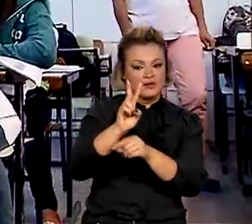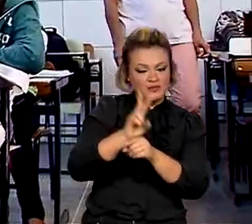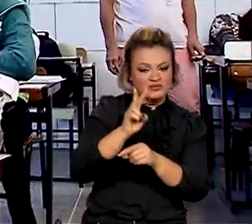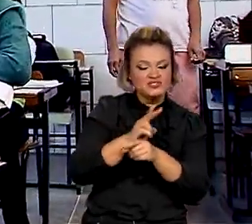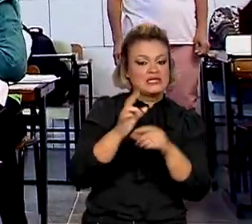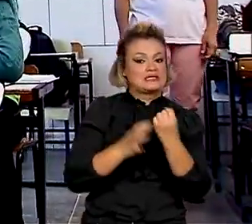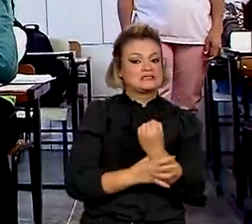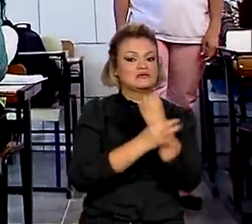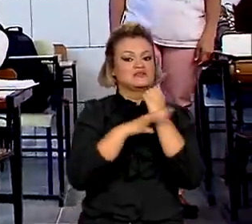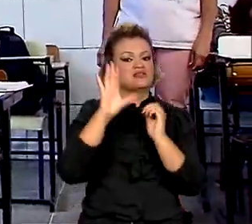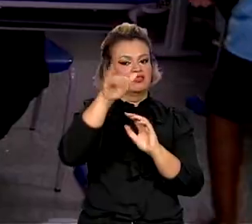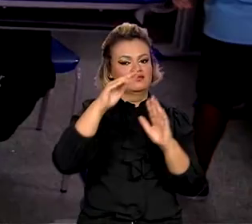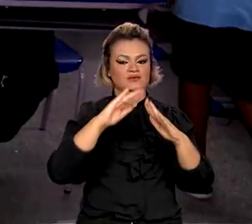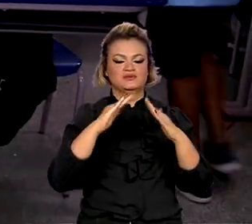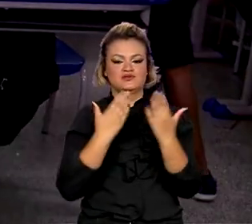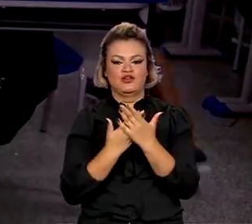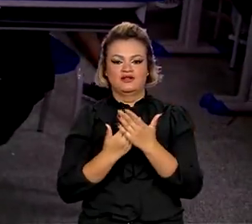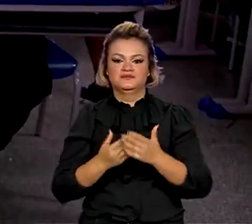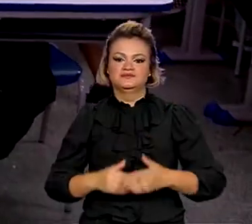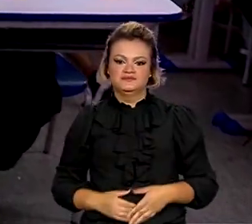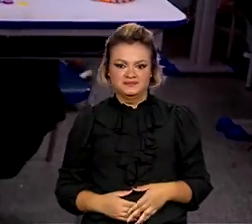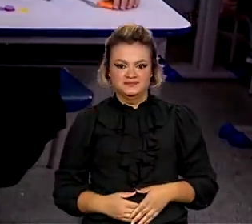e a segurança no ambiente escolar.